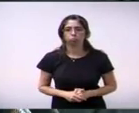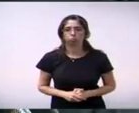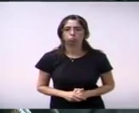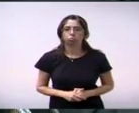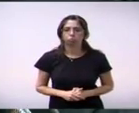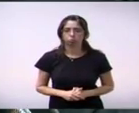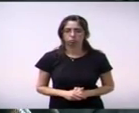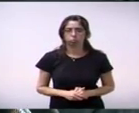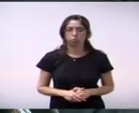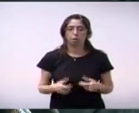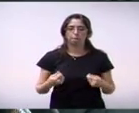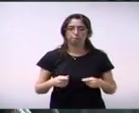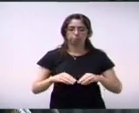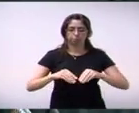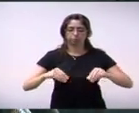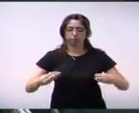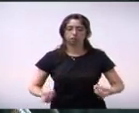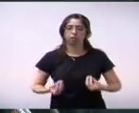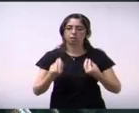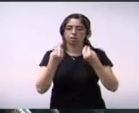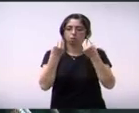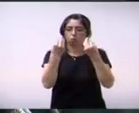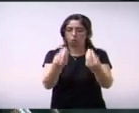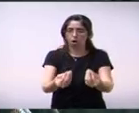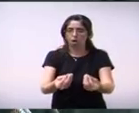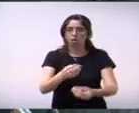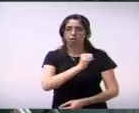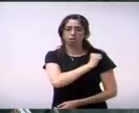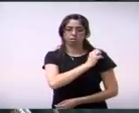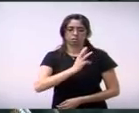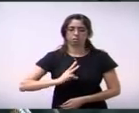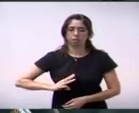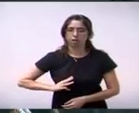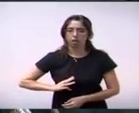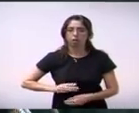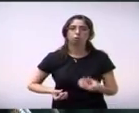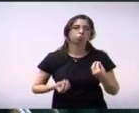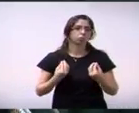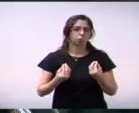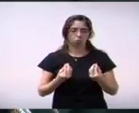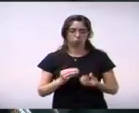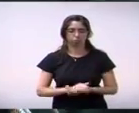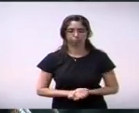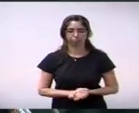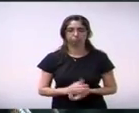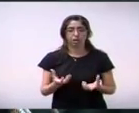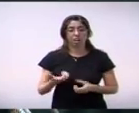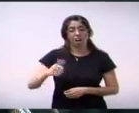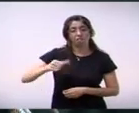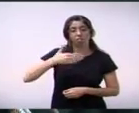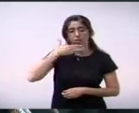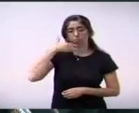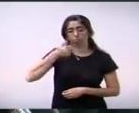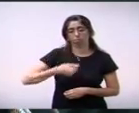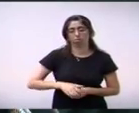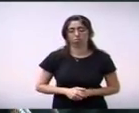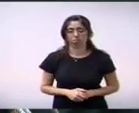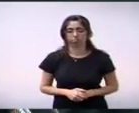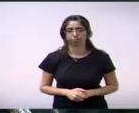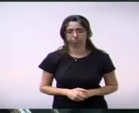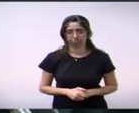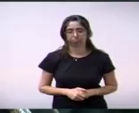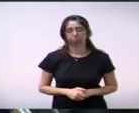a área doada para o Senai no bairro do Planalto na Avenida Engenheiro Roberto